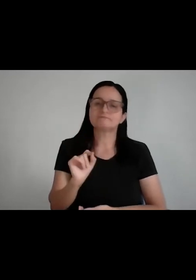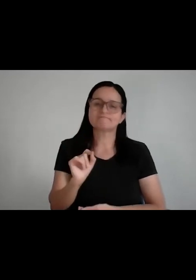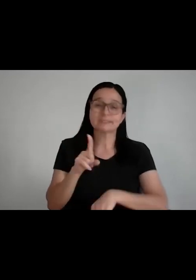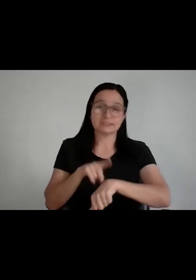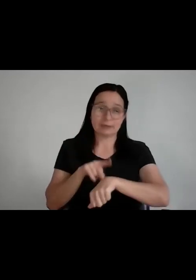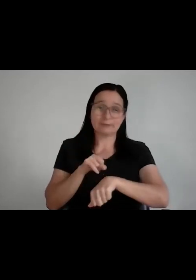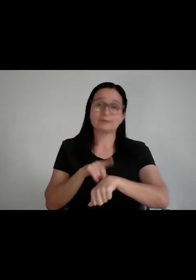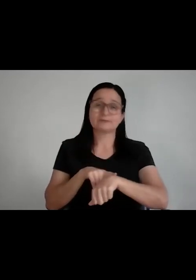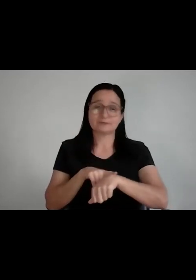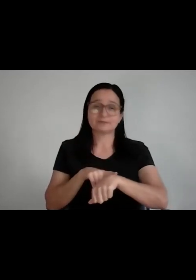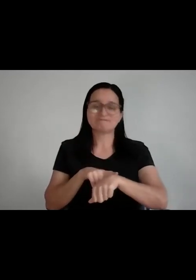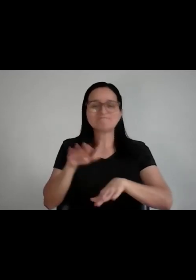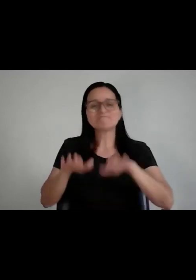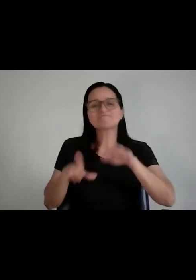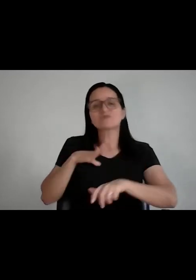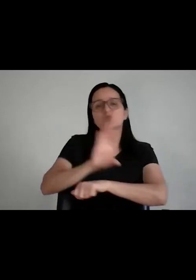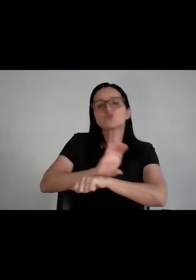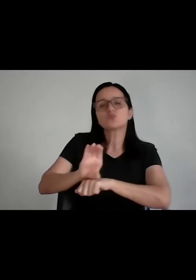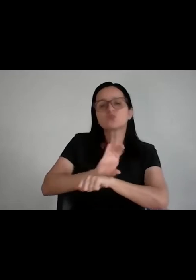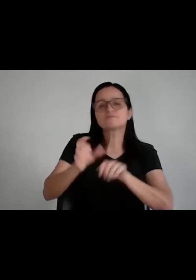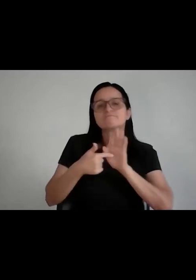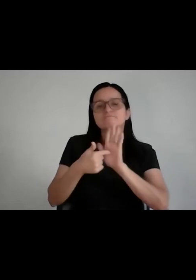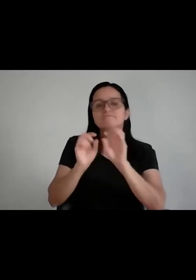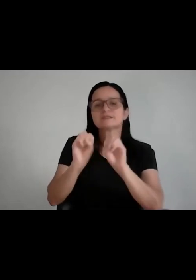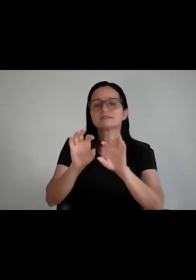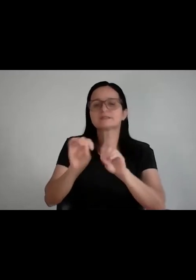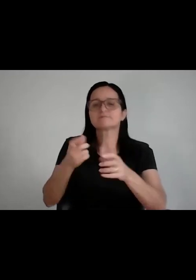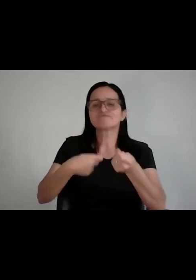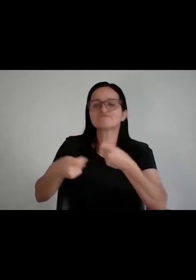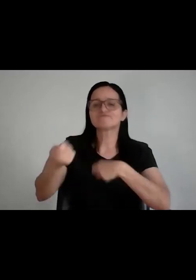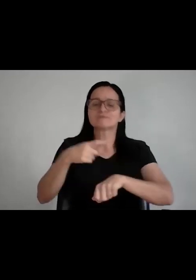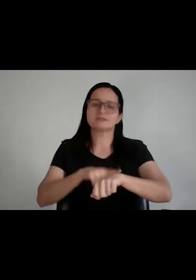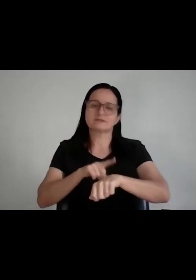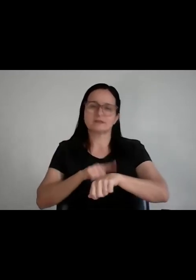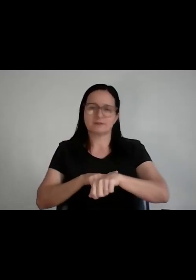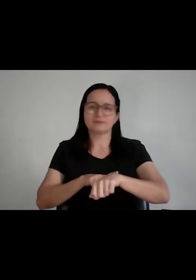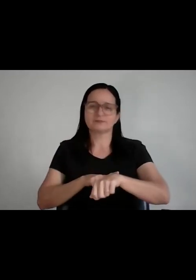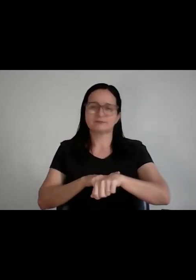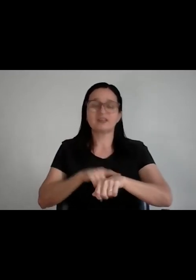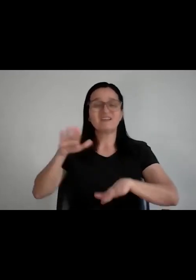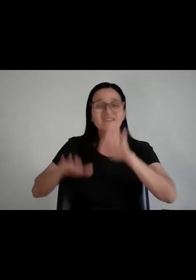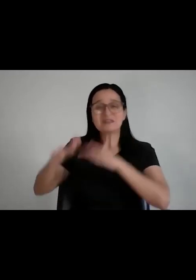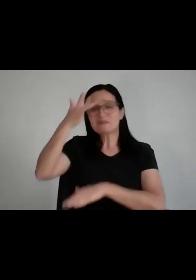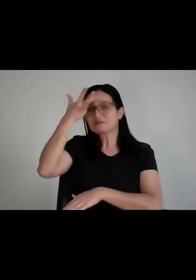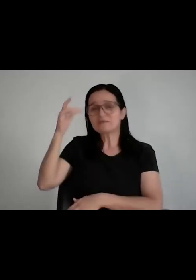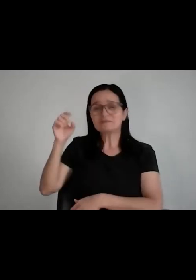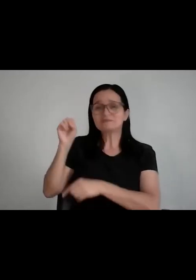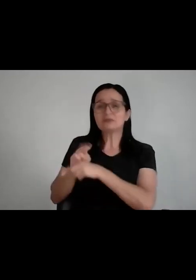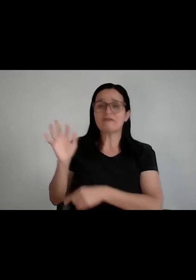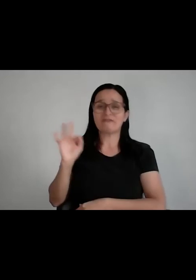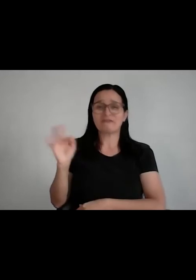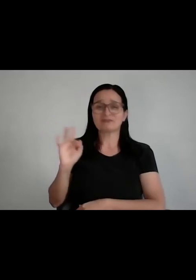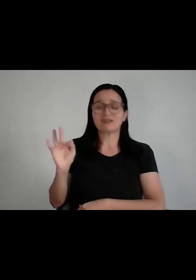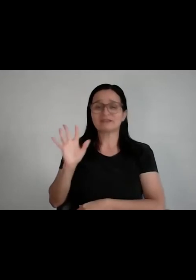gestão de tempo, e a galera às vezes só está na faculdade e está se enrolando com o tempo, só tem algo a dizer, vai